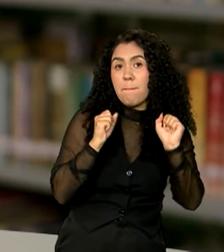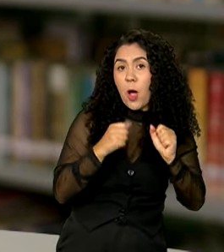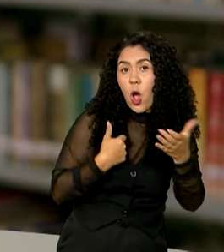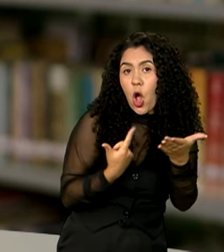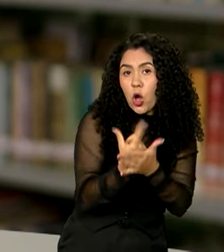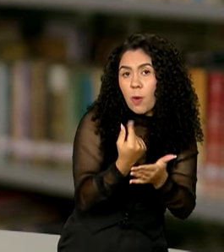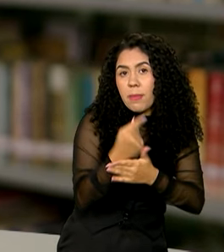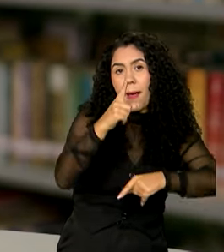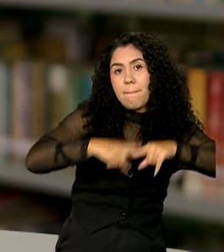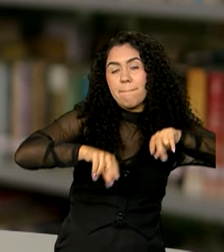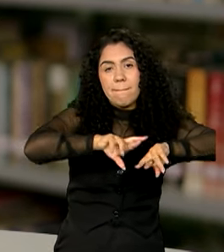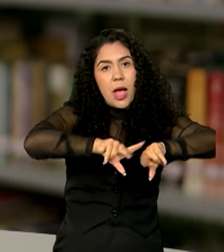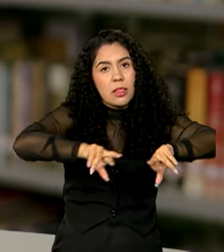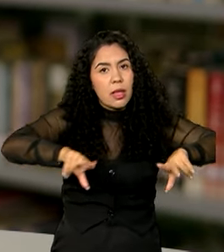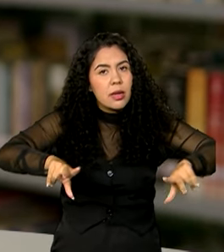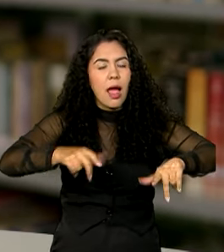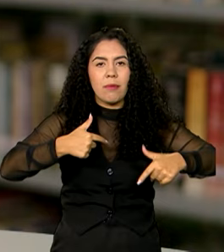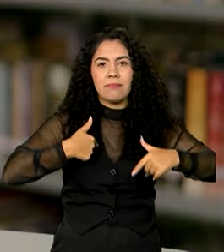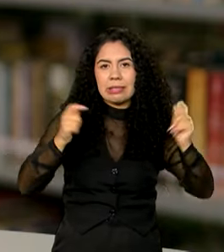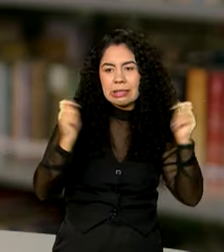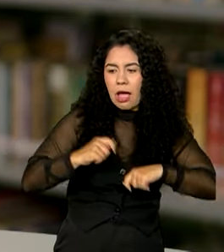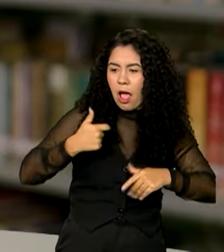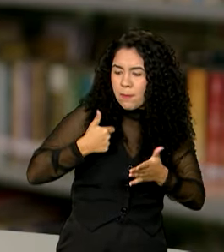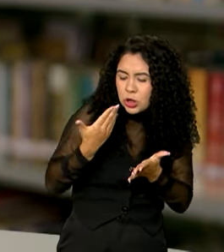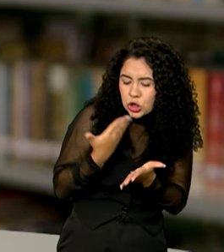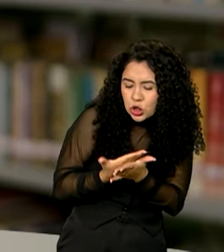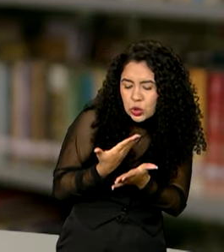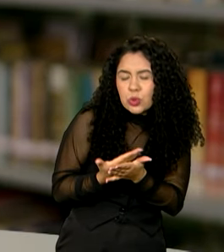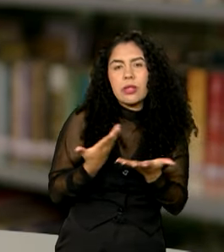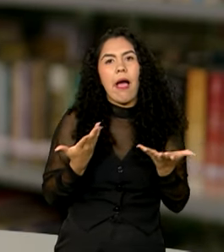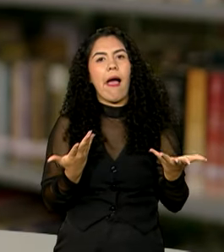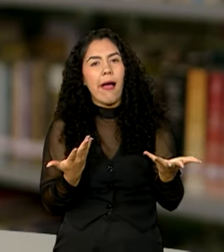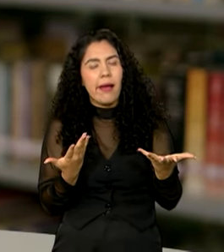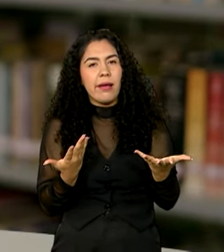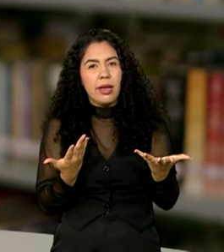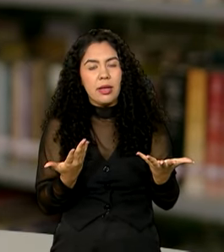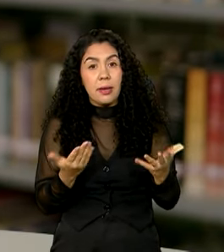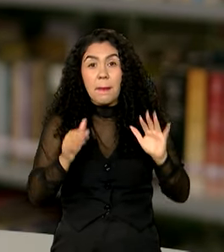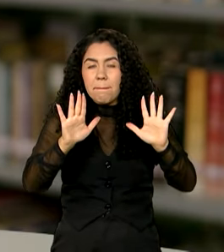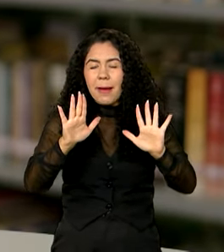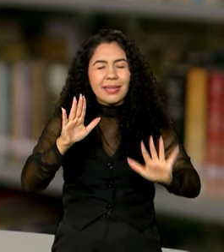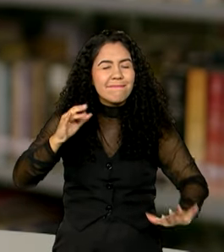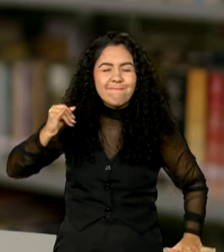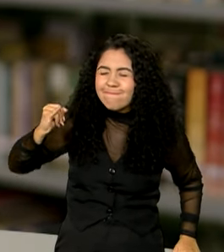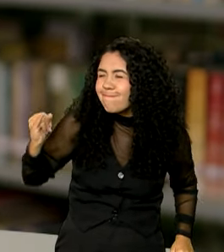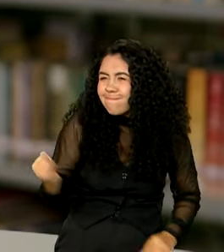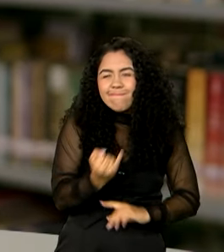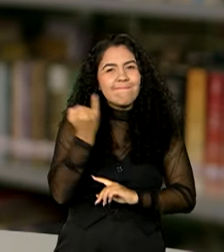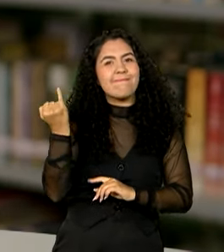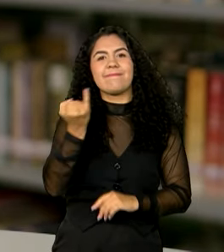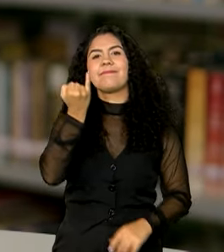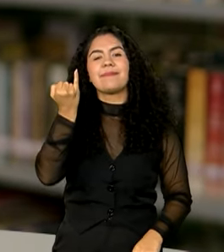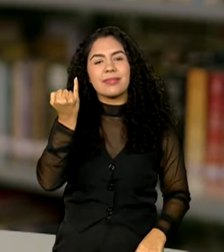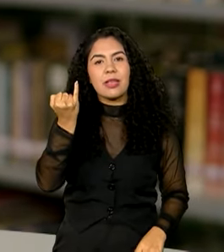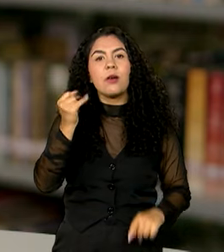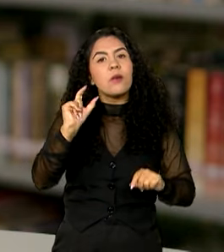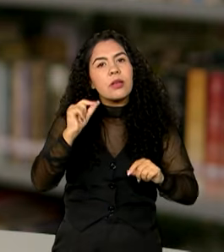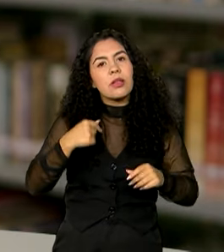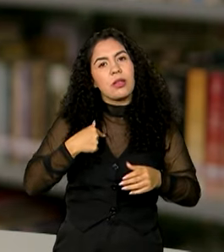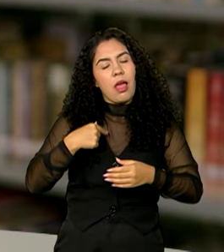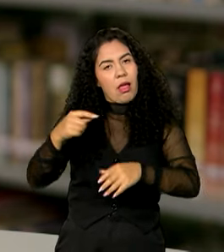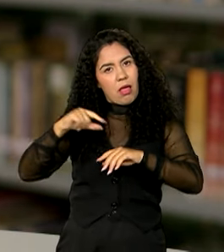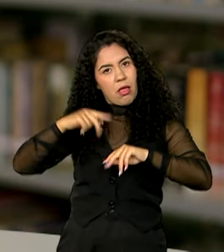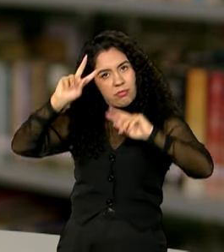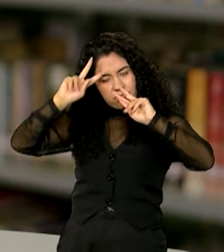necessários para eu estudar, os materiais escolares. Mas o que eu acho mais importante para mim é cuidar do meu